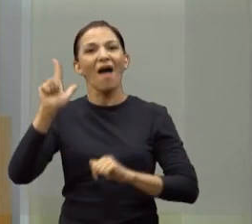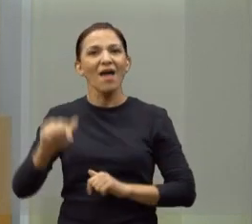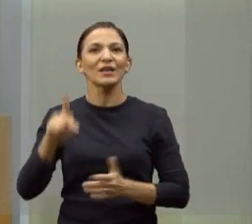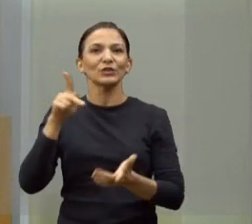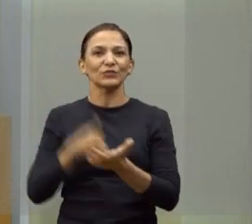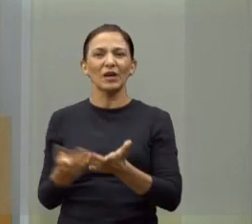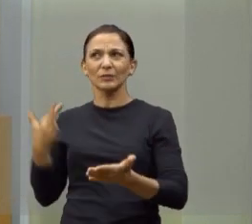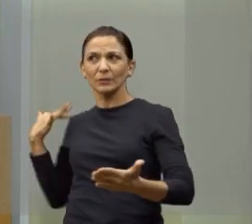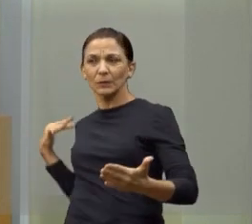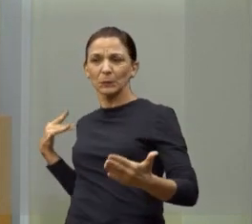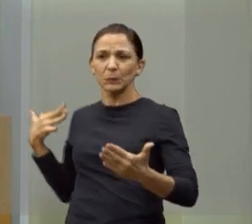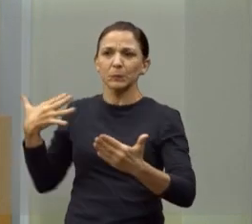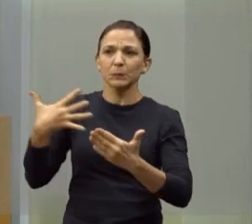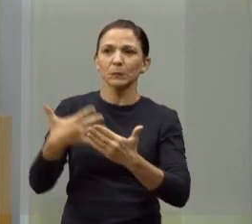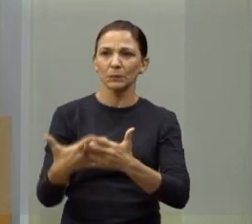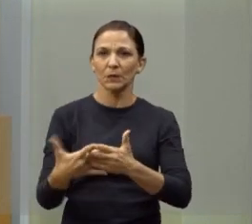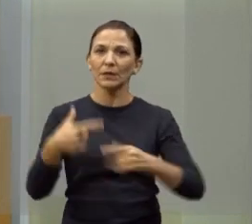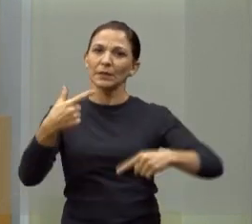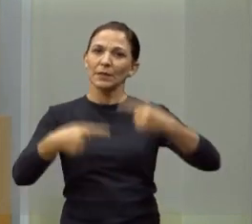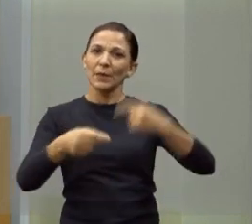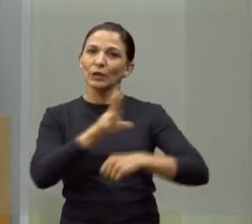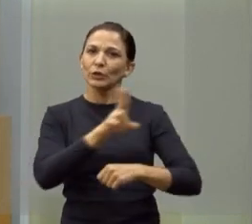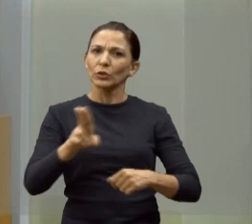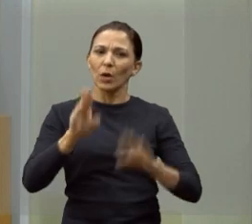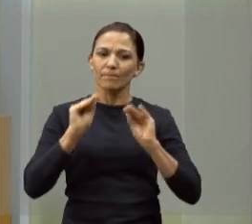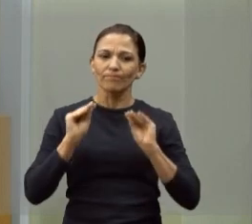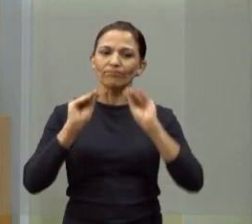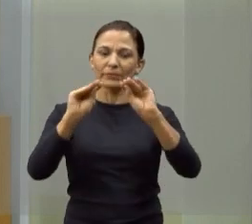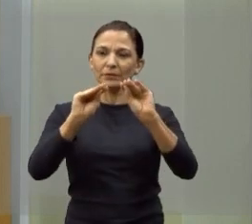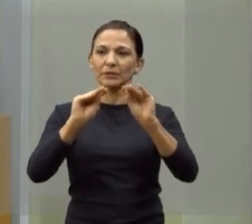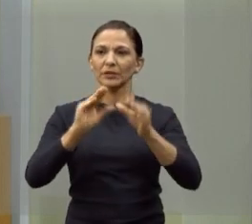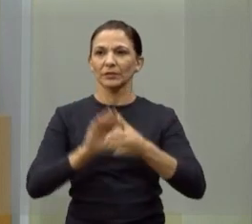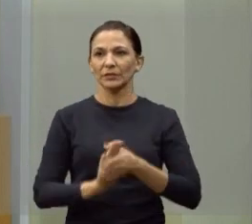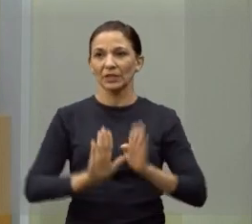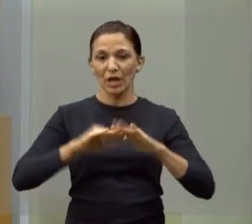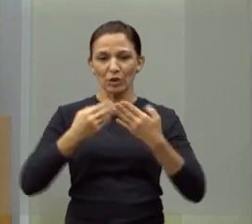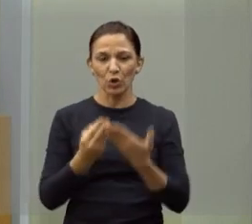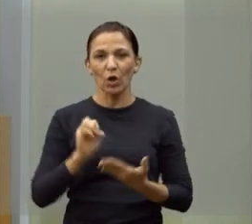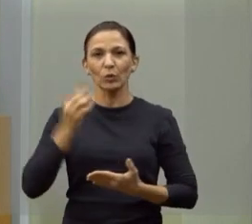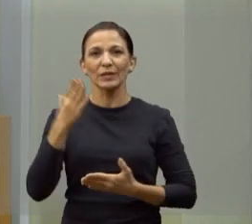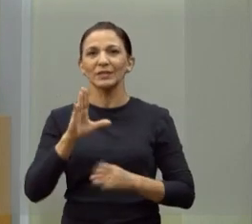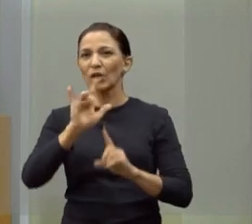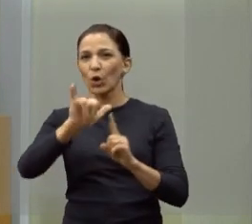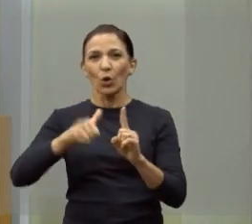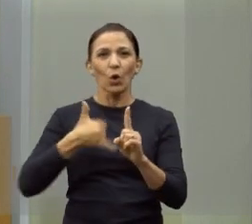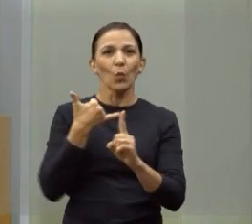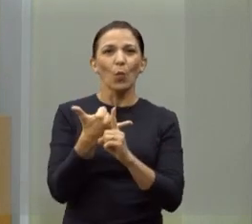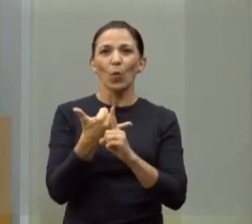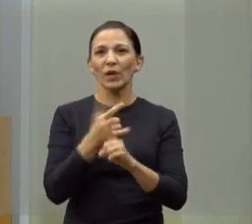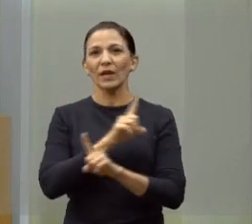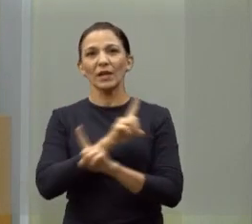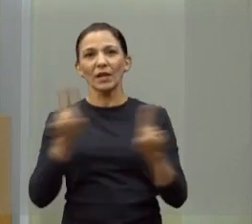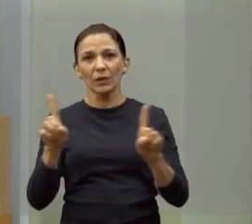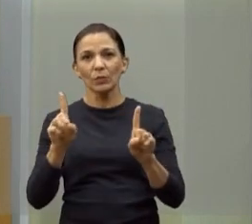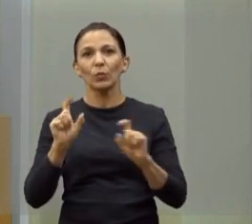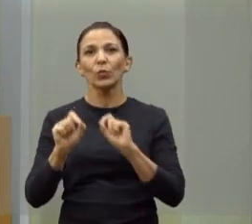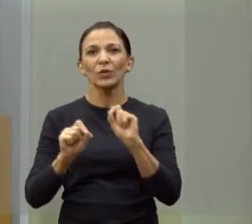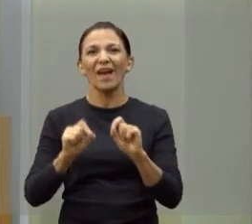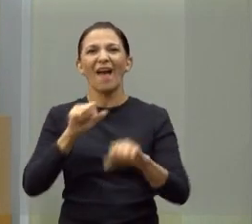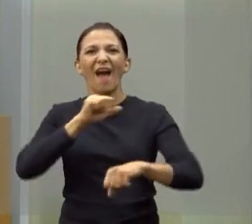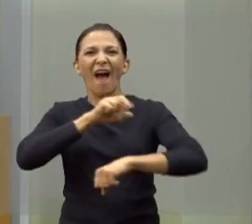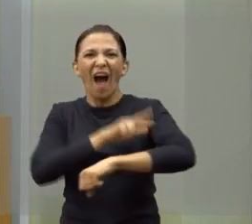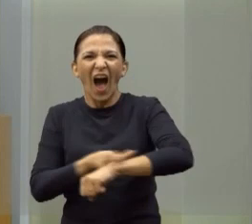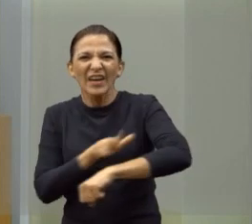precisamos fazer esse debate e dar nome às coisas. O que acontece na escola não é bullying. O que acontece na escola é